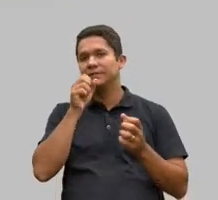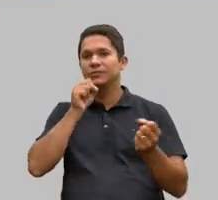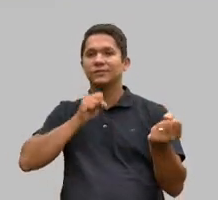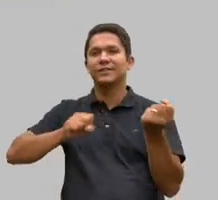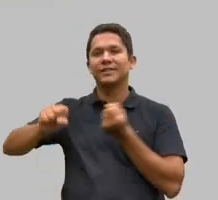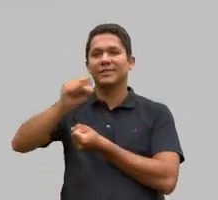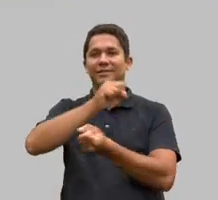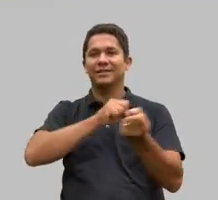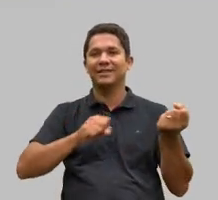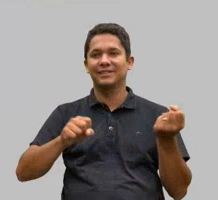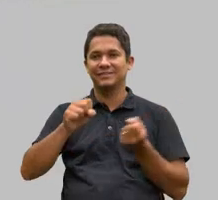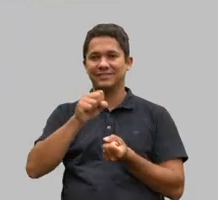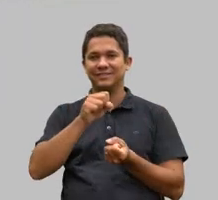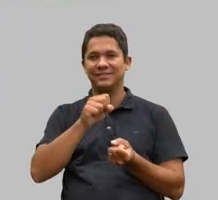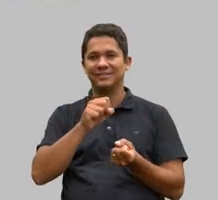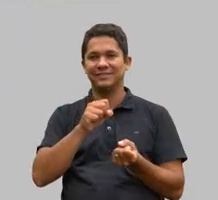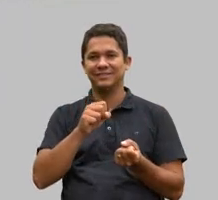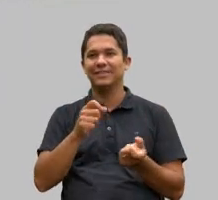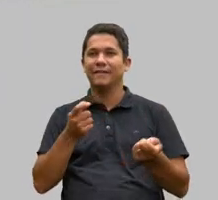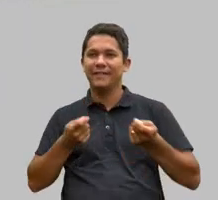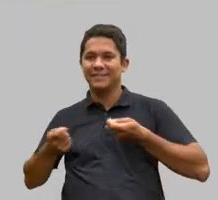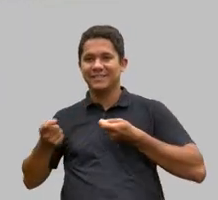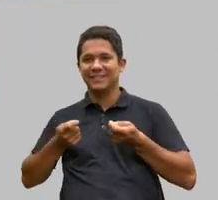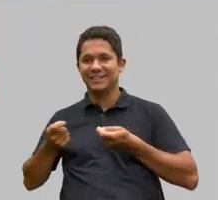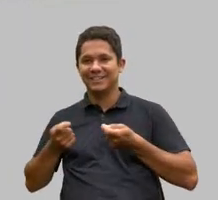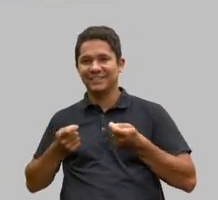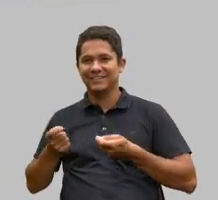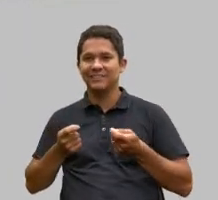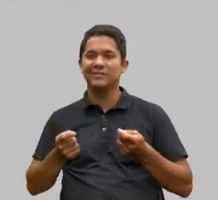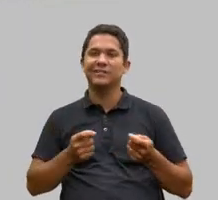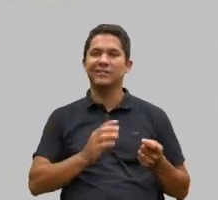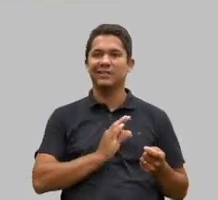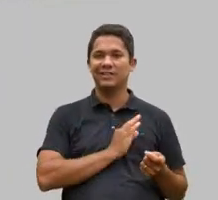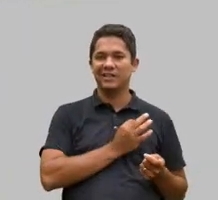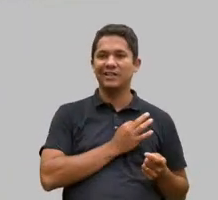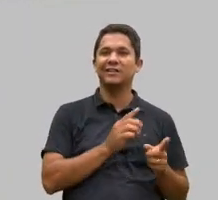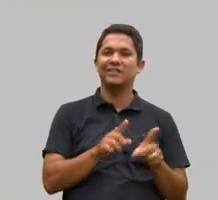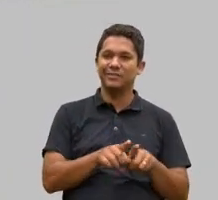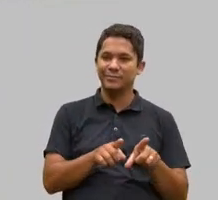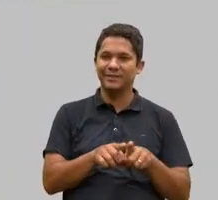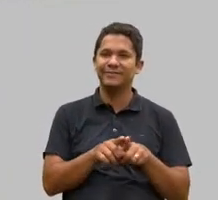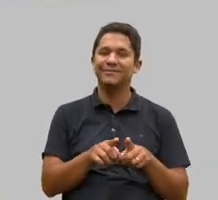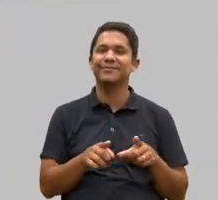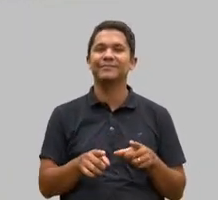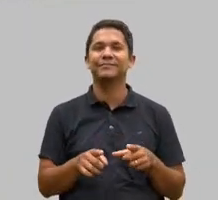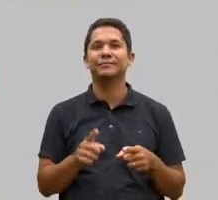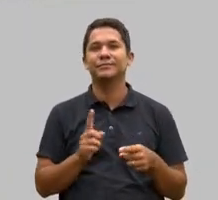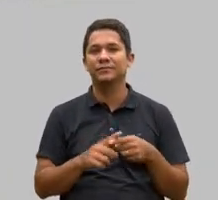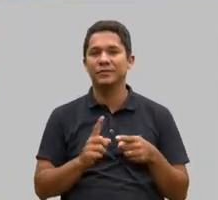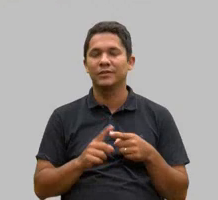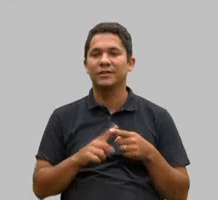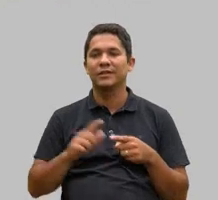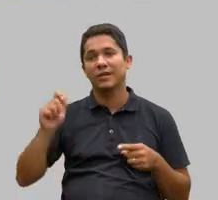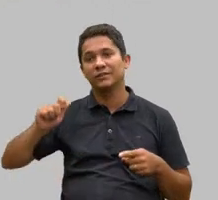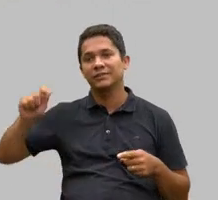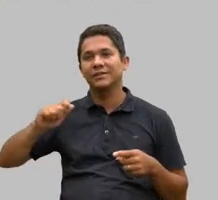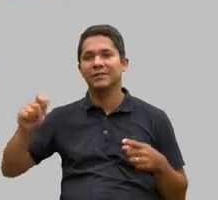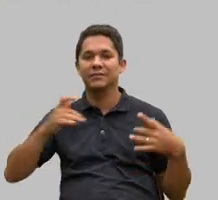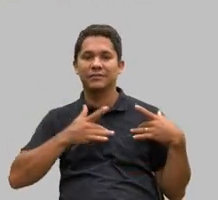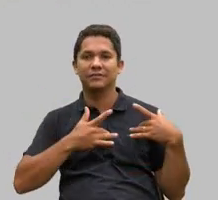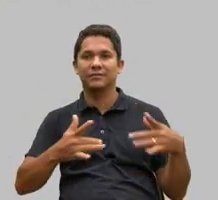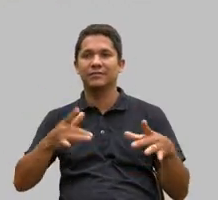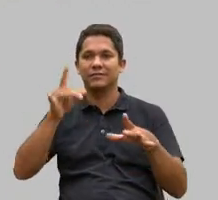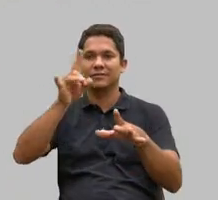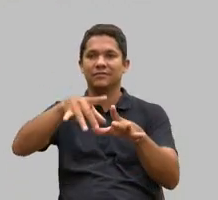inclusive, da sustentabilidade financeira, que as APAES também são constituídas por associados contribuintes, que são aqueles que trazem a